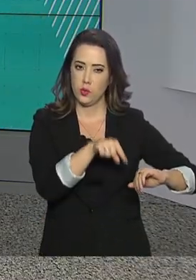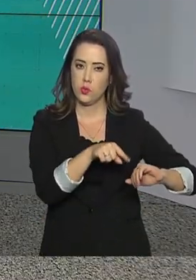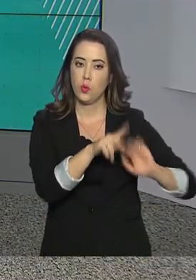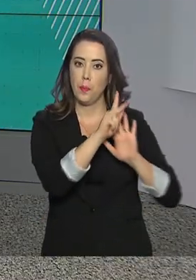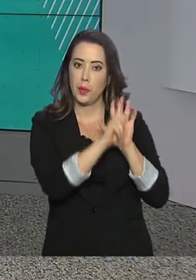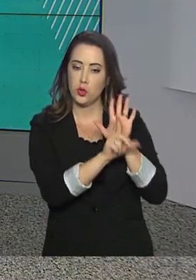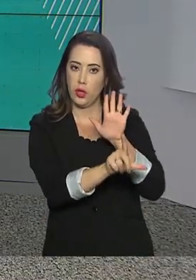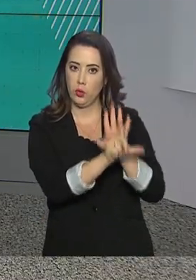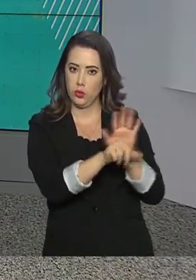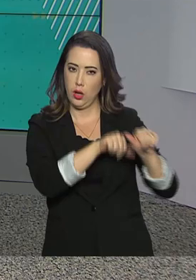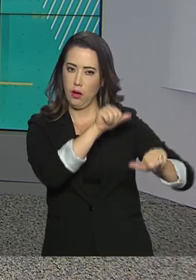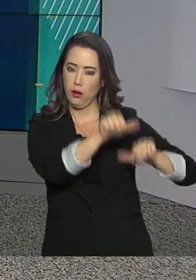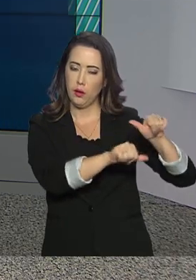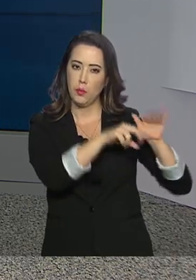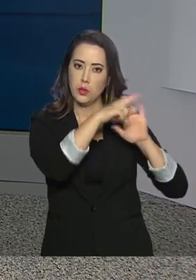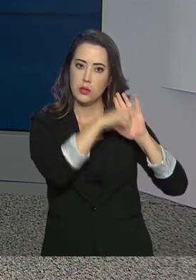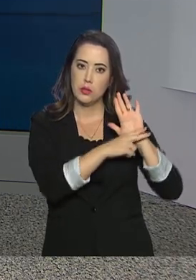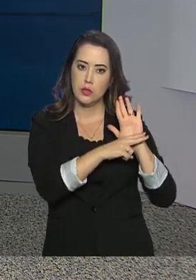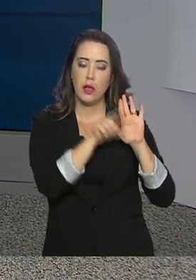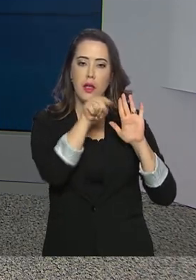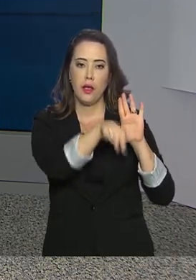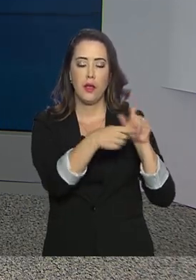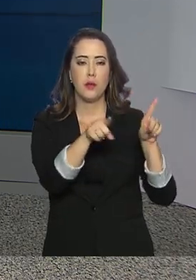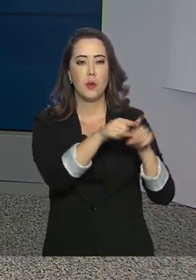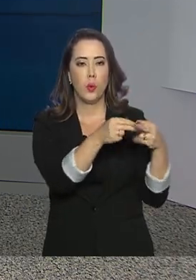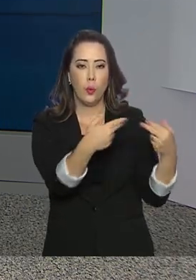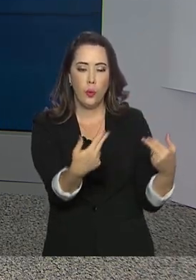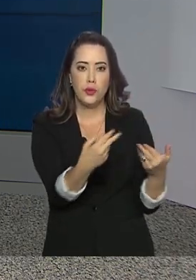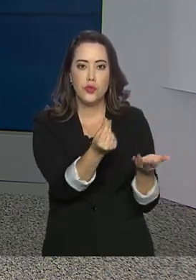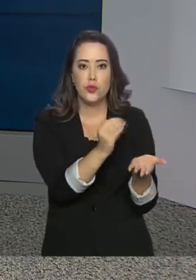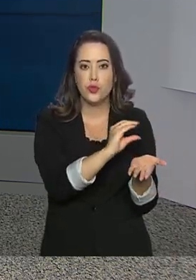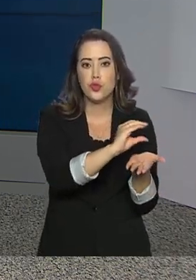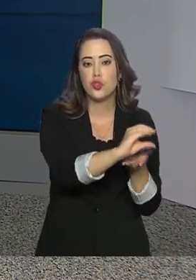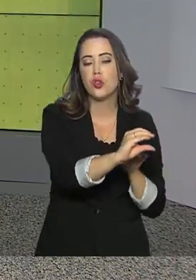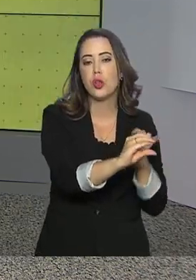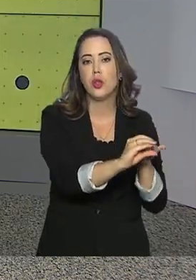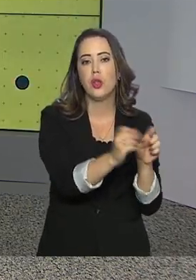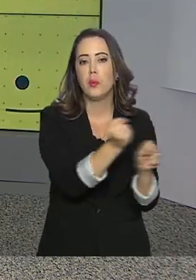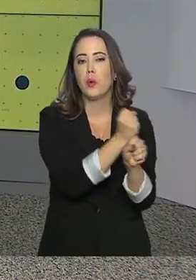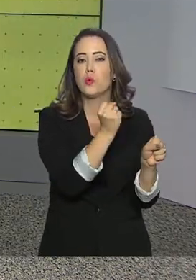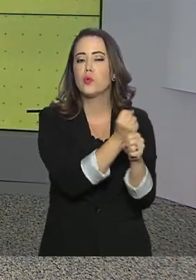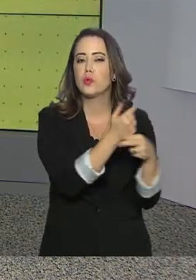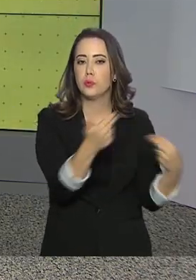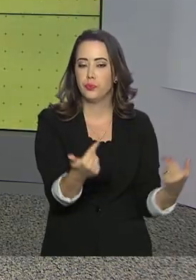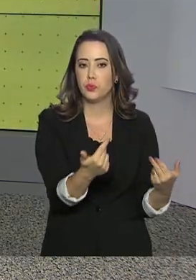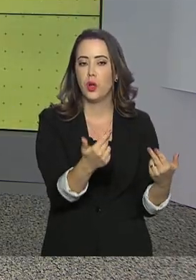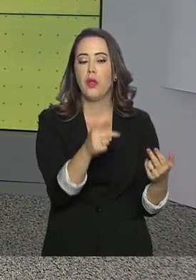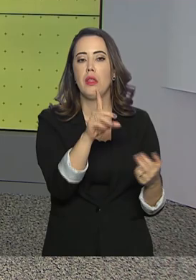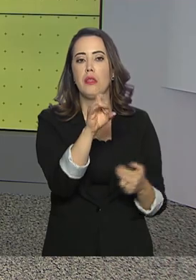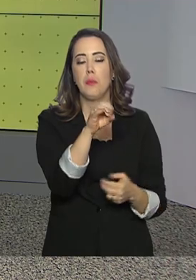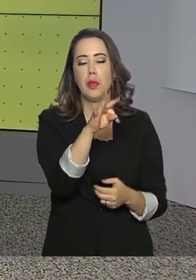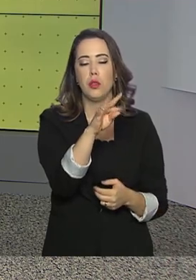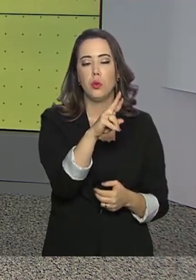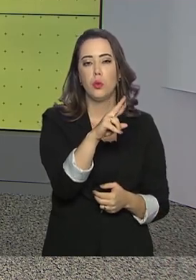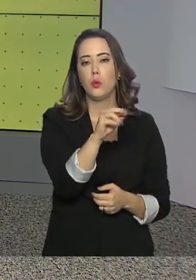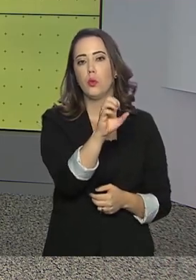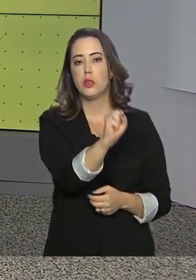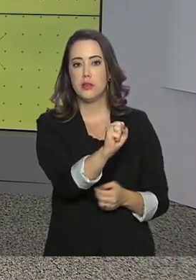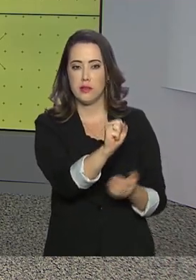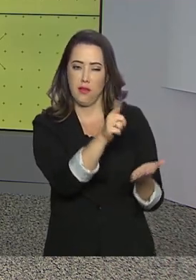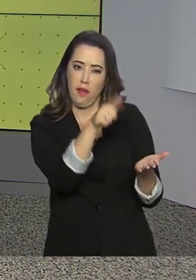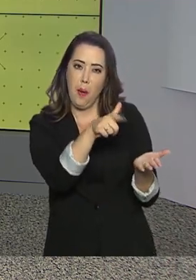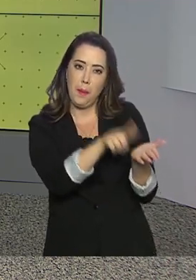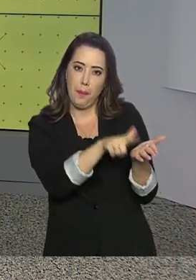muda as regras para emissão de debêntures de infraestrutura. Debêntures são papéis que financiam projetos no setor e dão